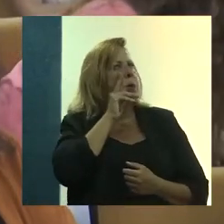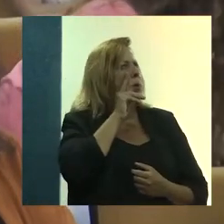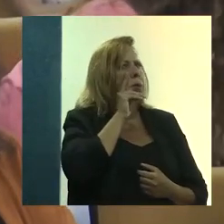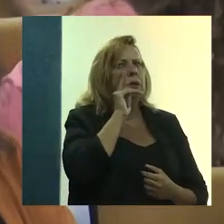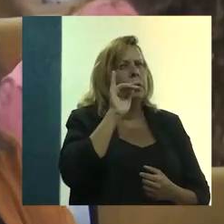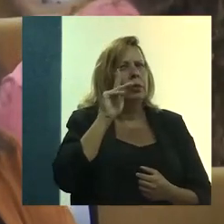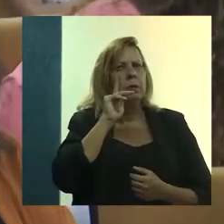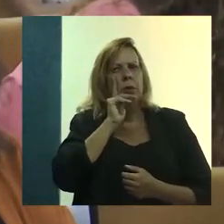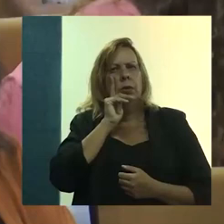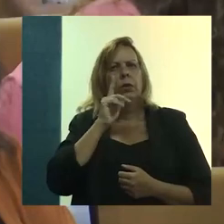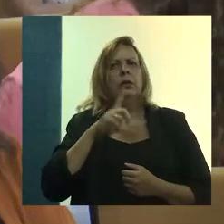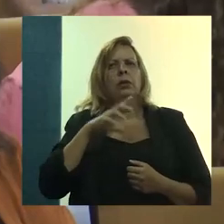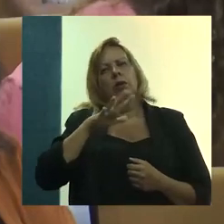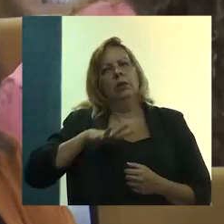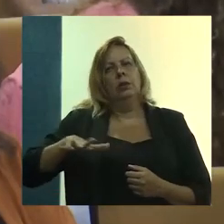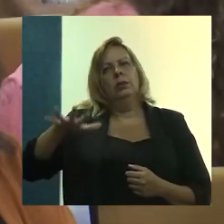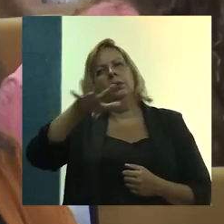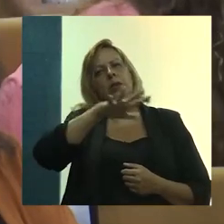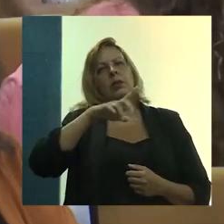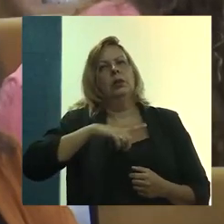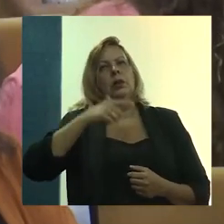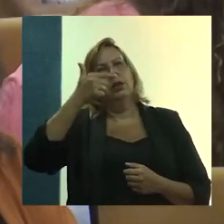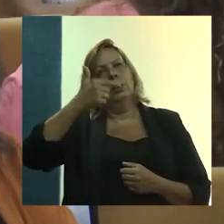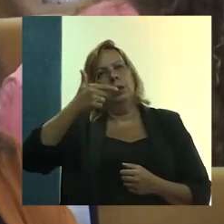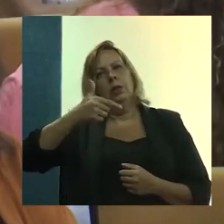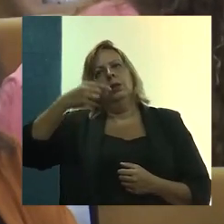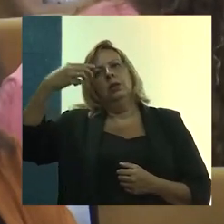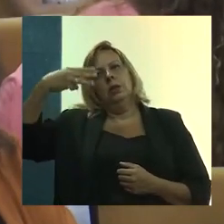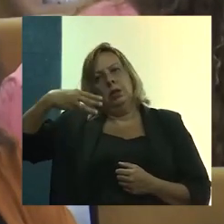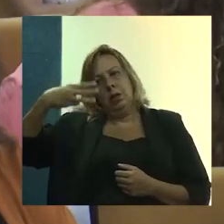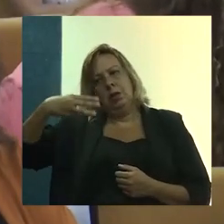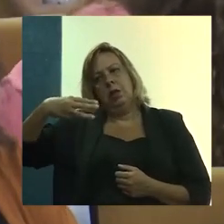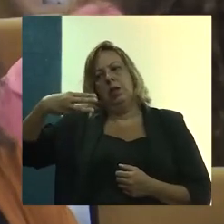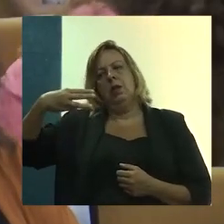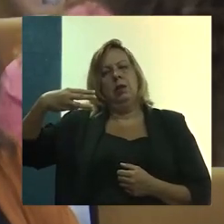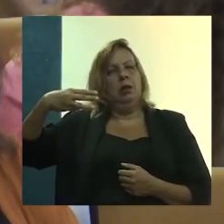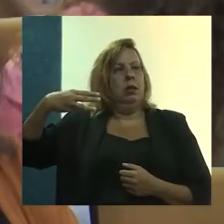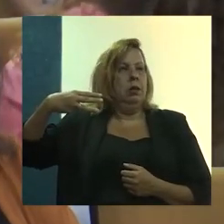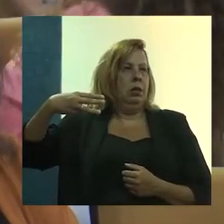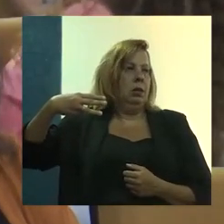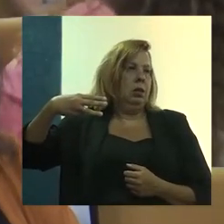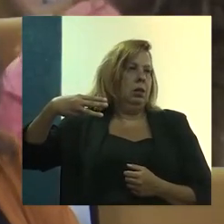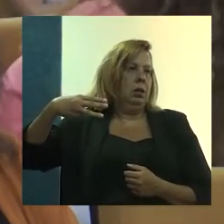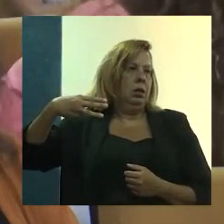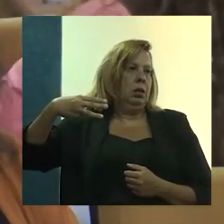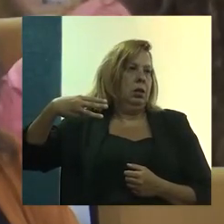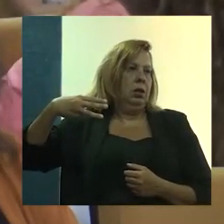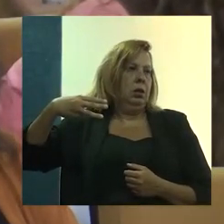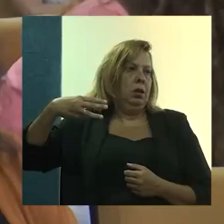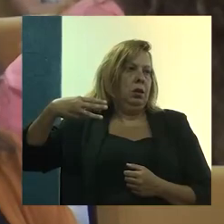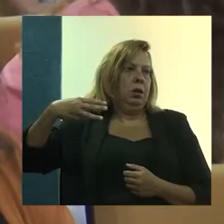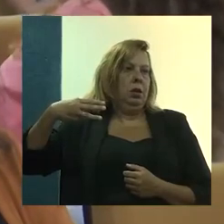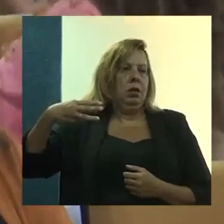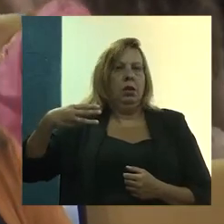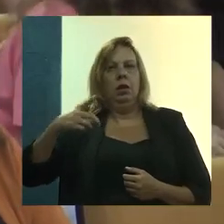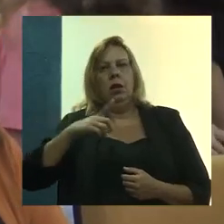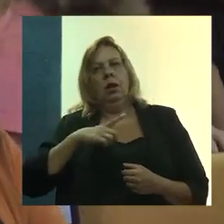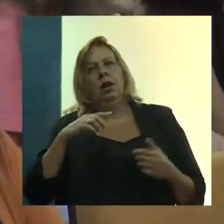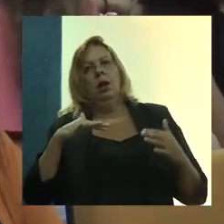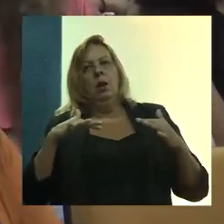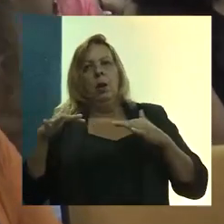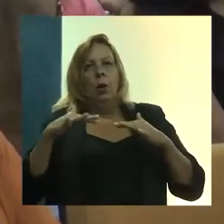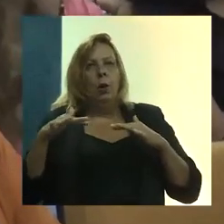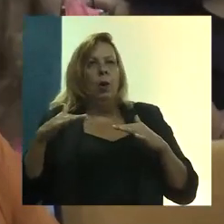basicamente da nossa região, segunda turma, terceira turma, veja que uma enorme mobilização, e aí está